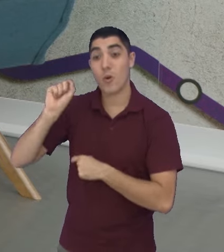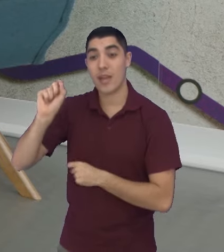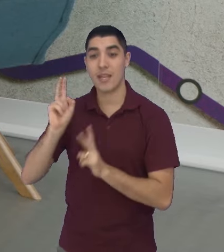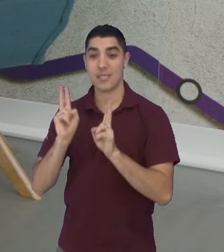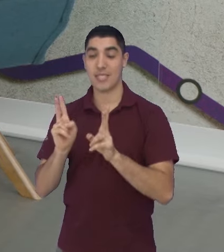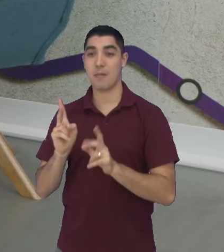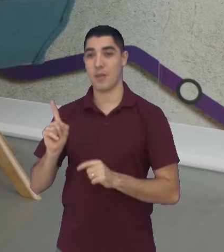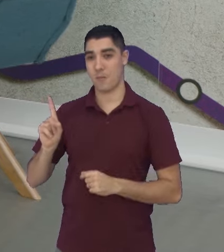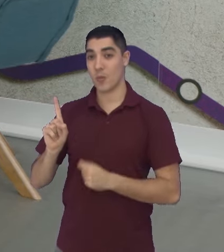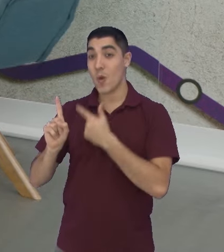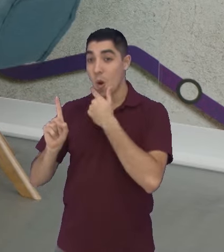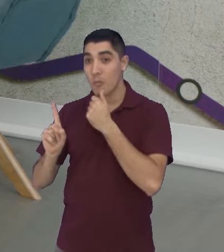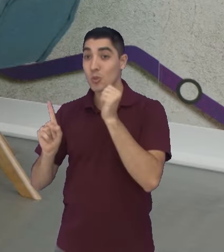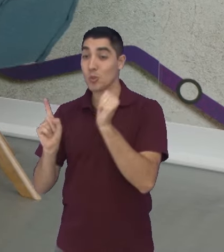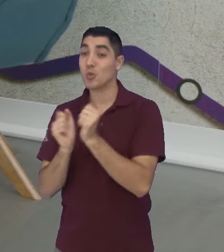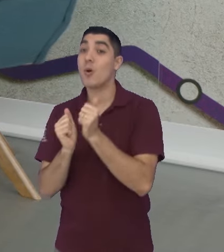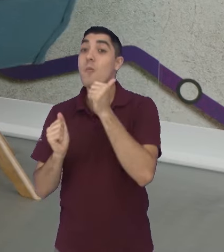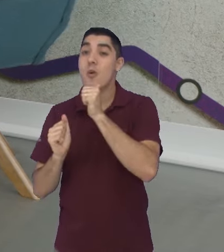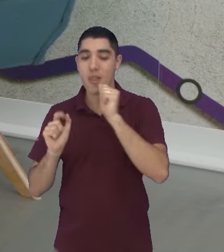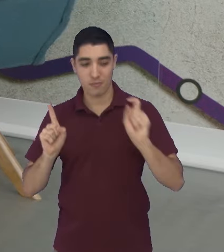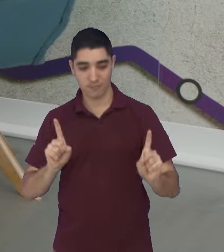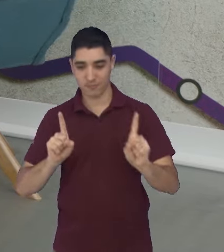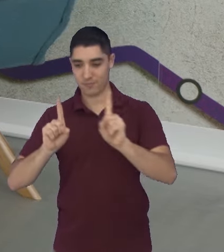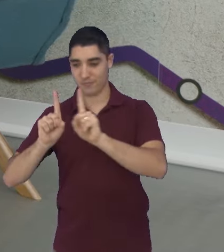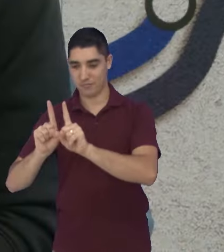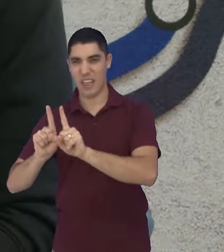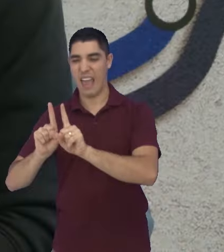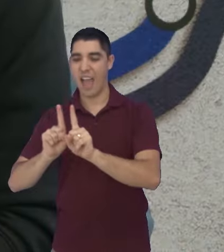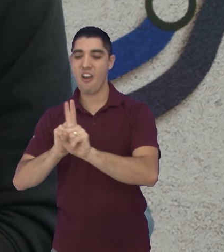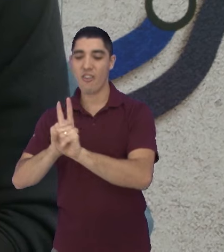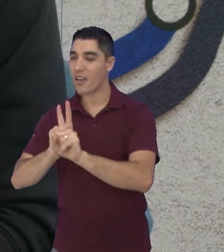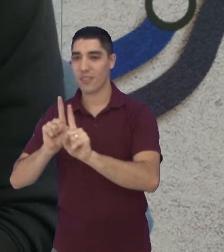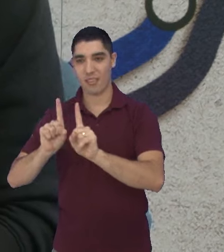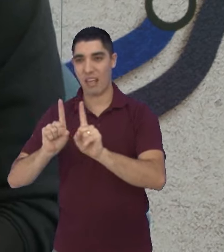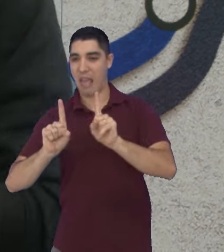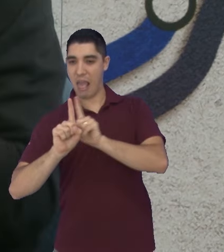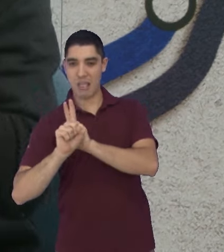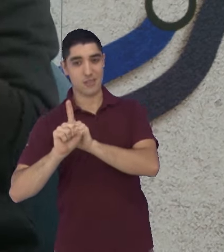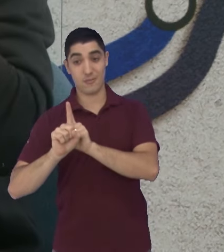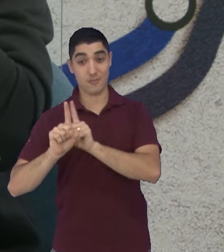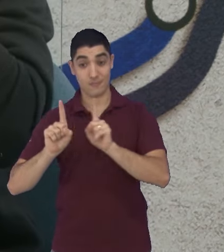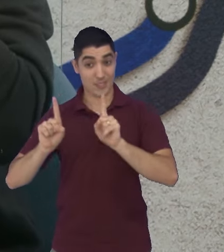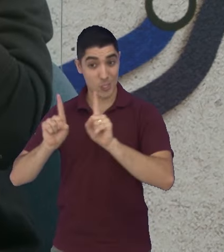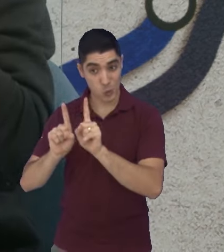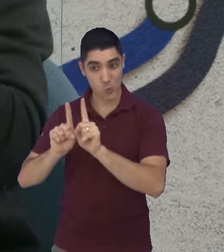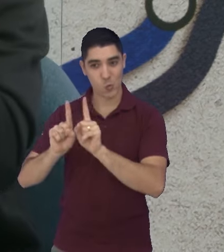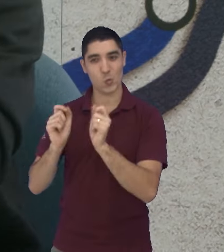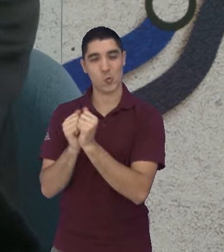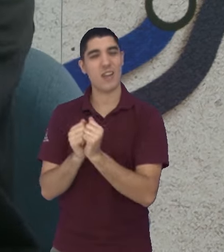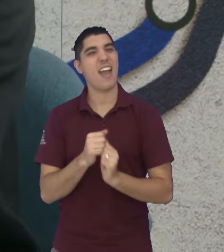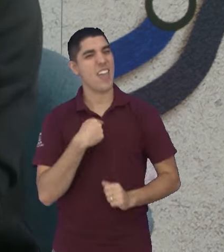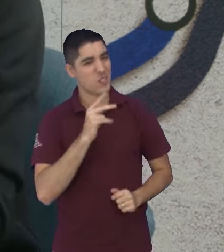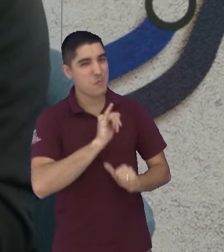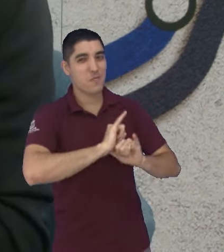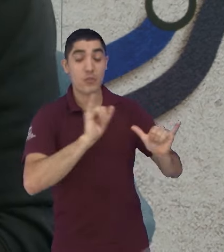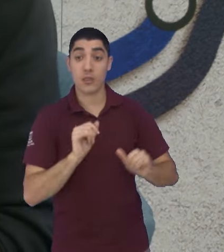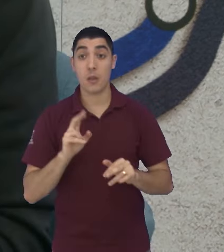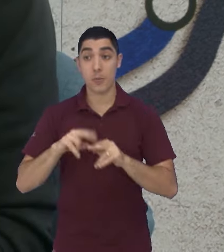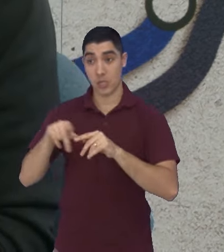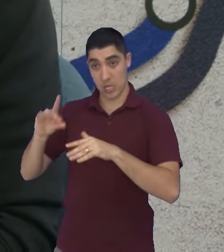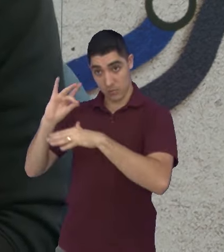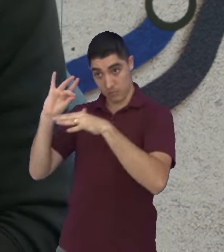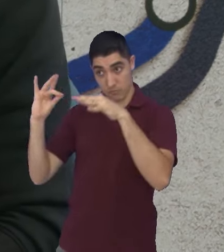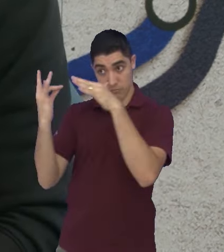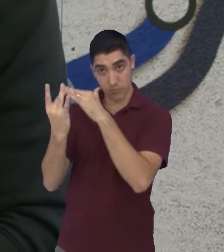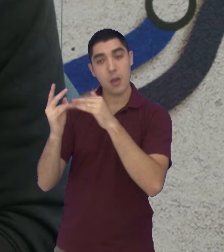do seu lado. Ela nunca é na frente e nunca atrás. Ela sempre está do seu lado. Eu falo, eu falo. É, e ela... O boom das redes sociais